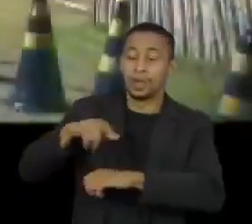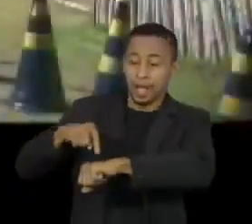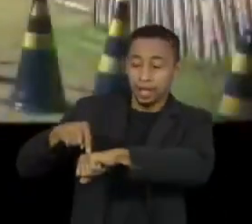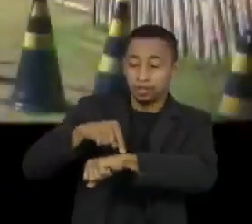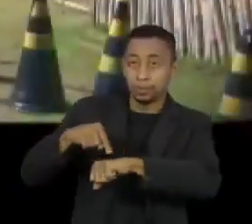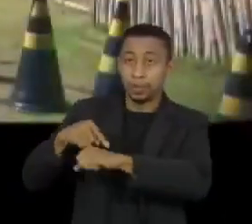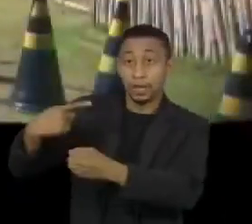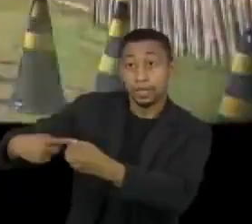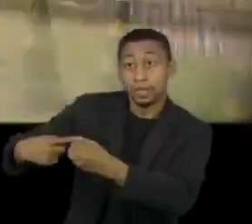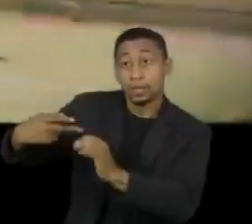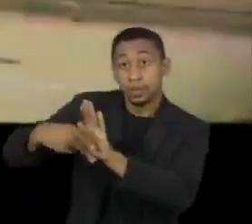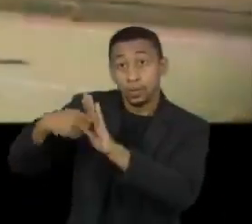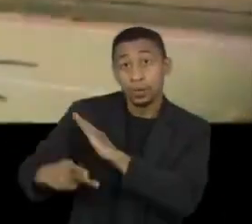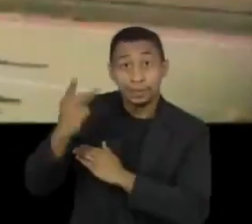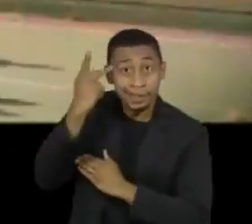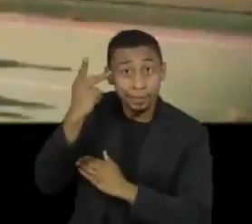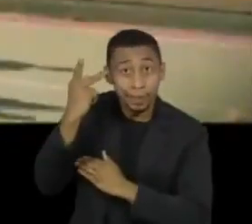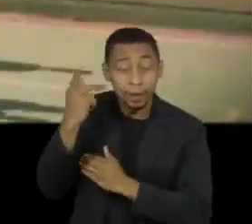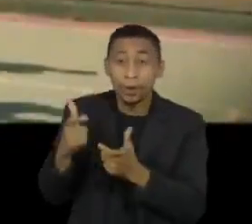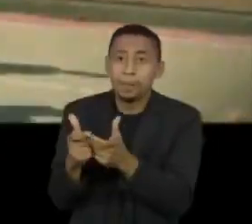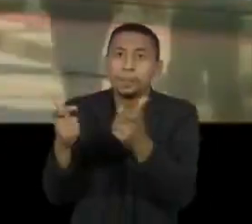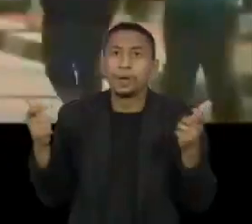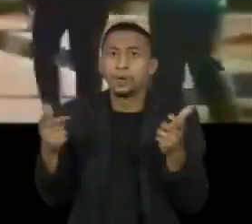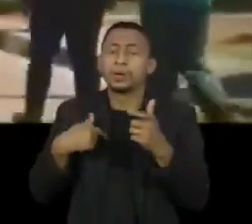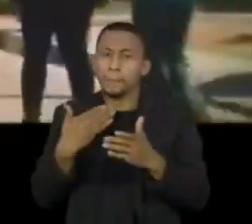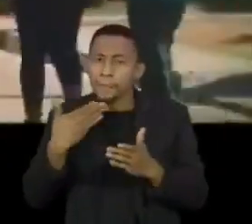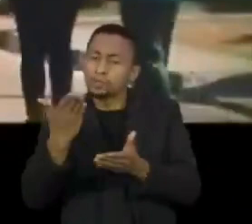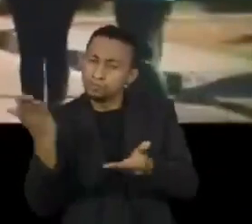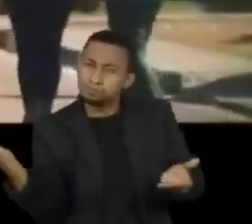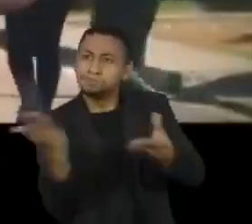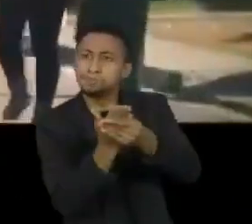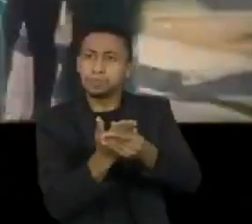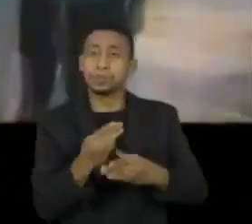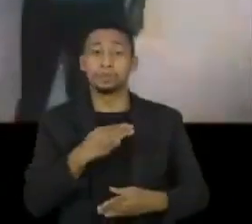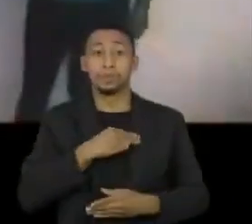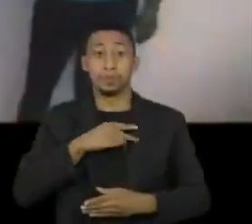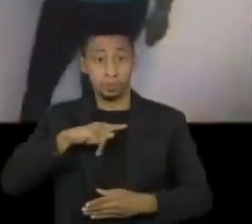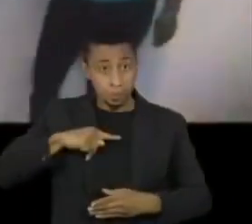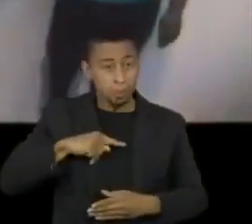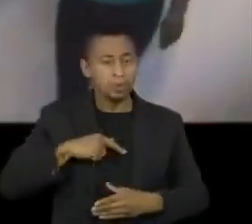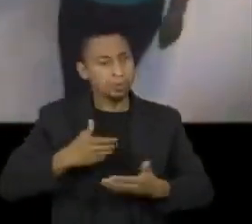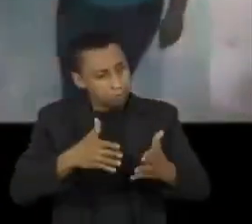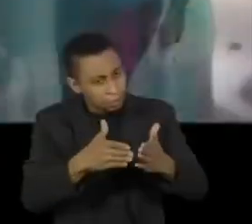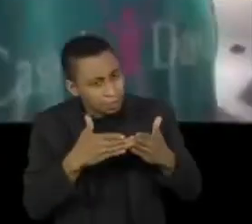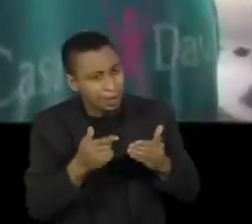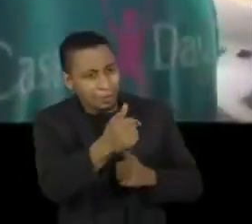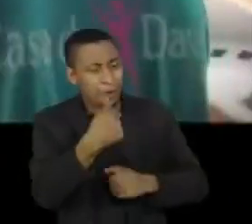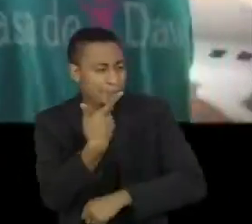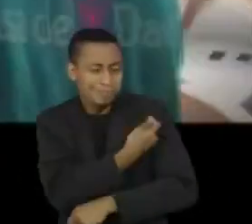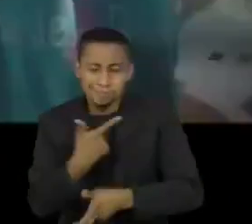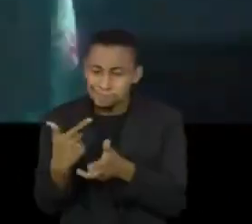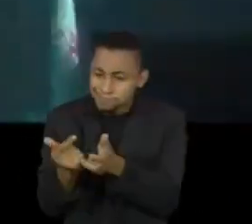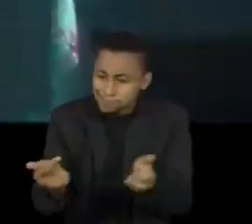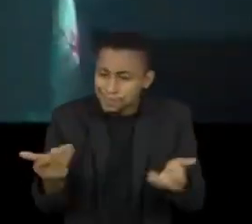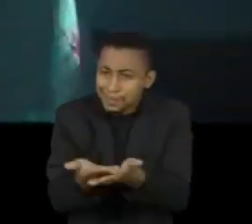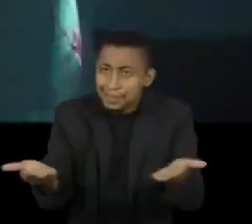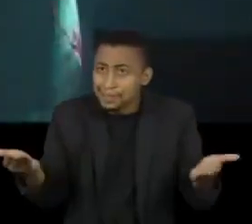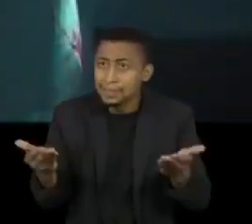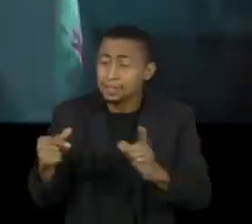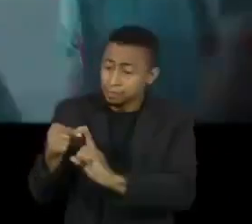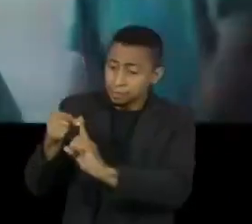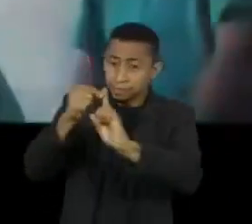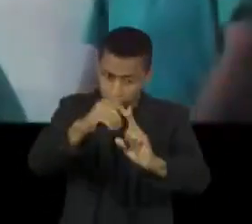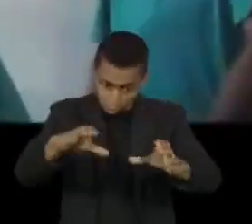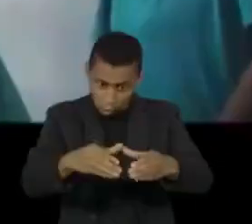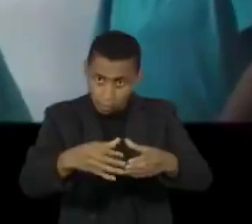São Paulo. Os pais dos assistidos entraram com um pedido no Ministério Público para que os filhos sejam vacinados, como indica